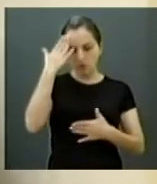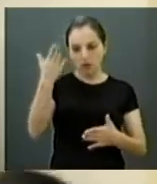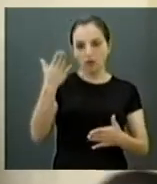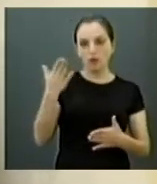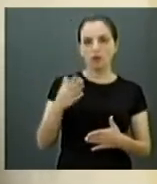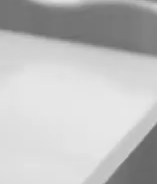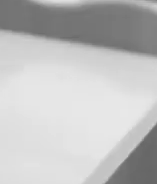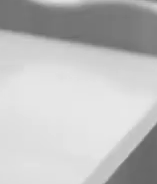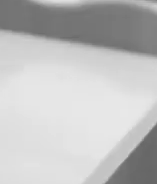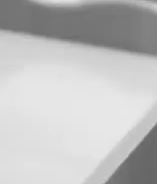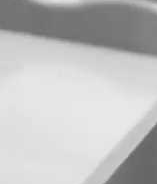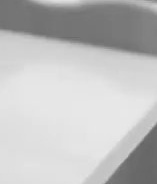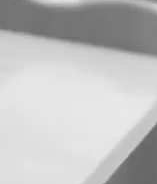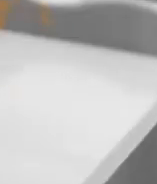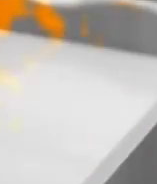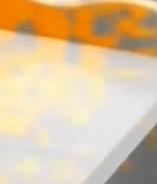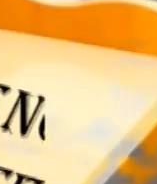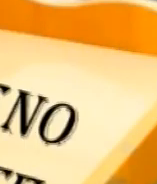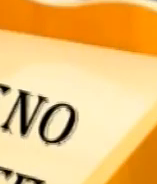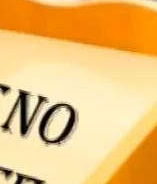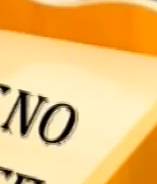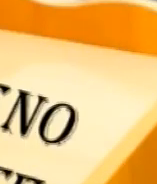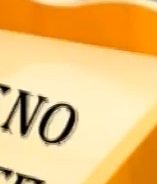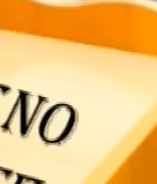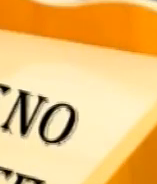tem hoje para casa. Obrigado. Obrigado.